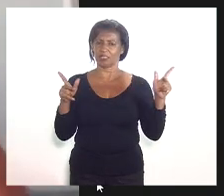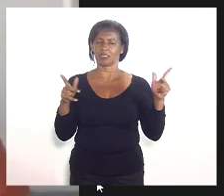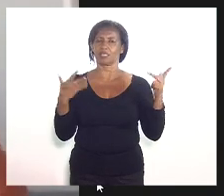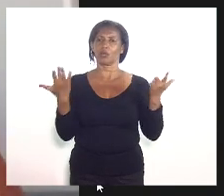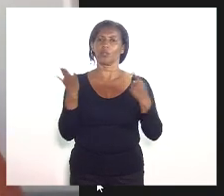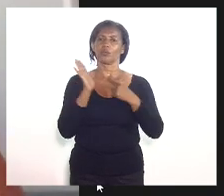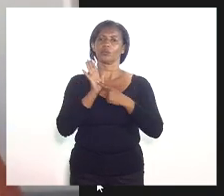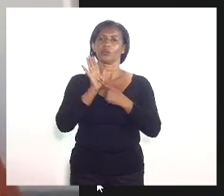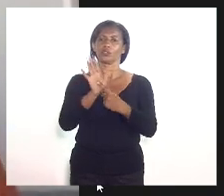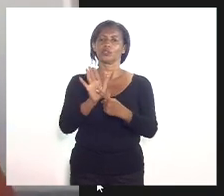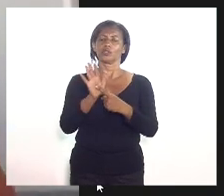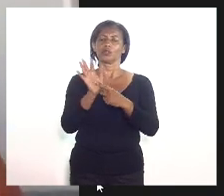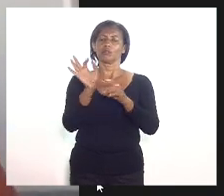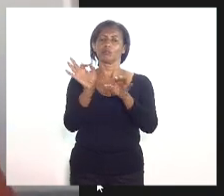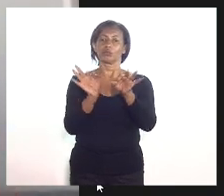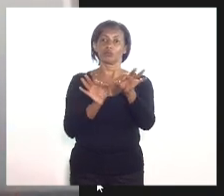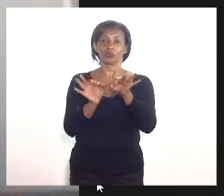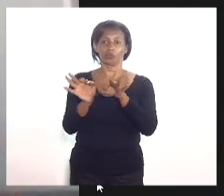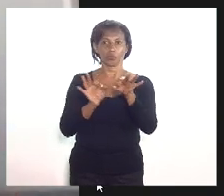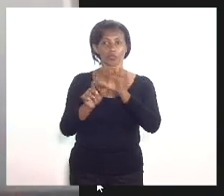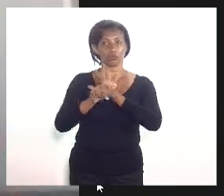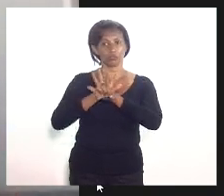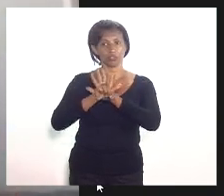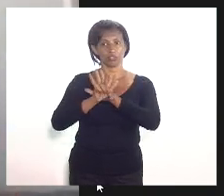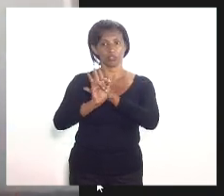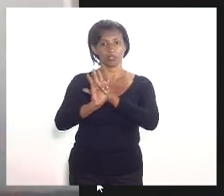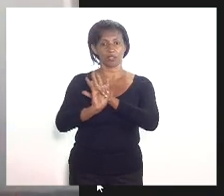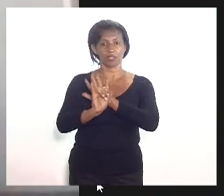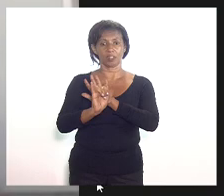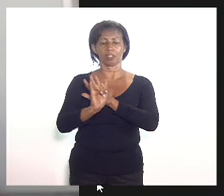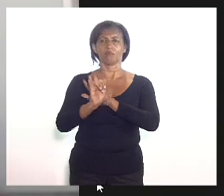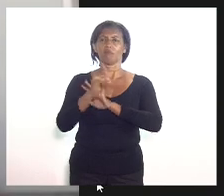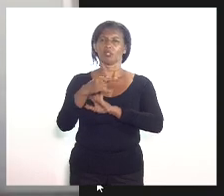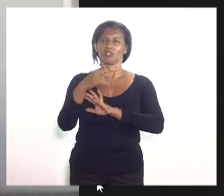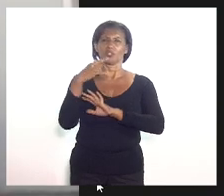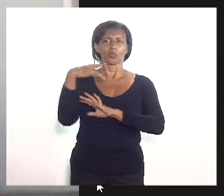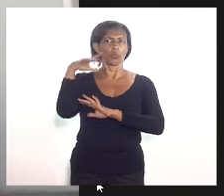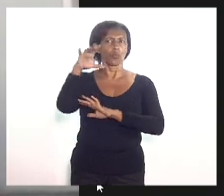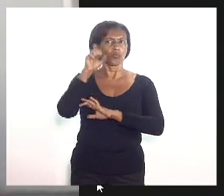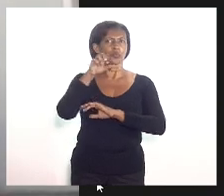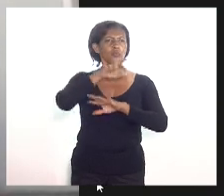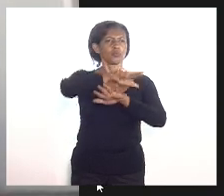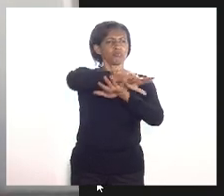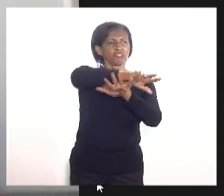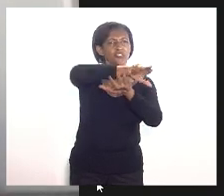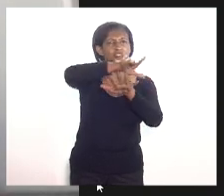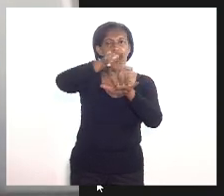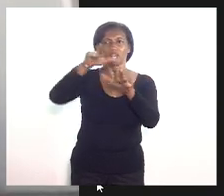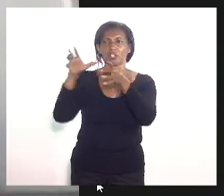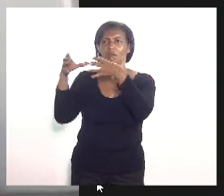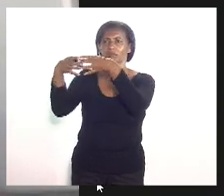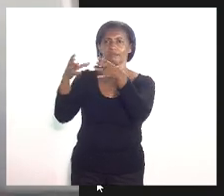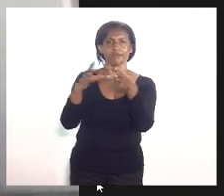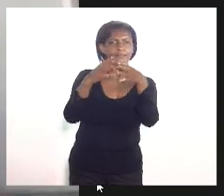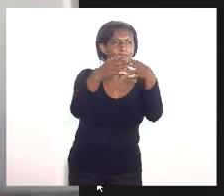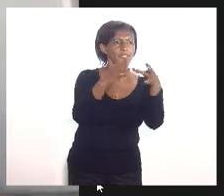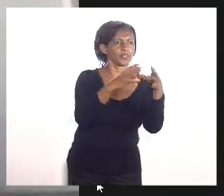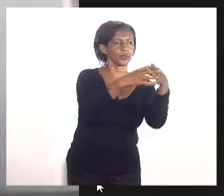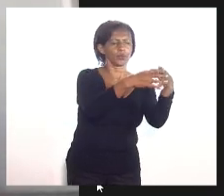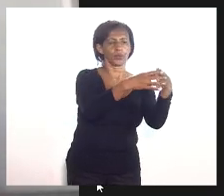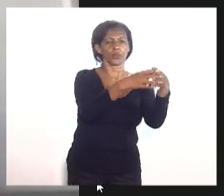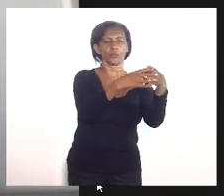apresentamos um projeto de lei, apresentamos ouvindo diferentes setores da sociedade, não são projetos que